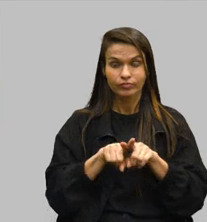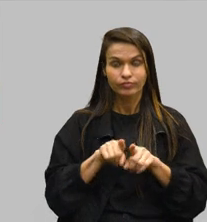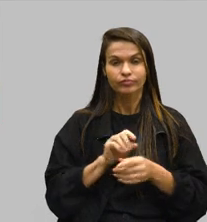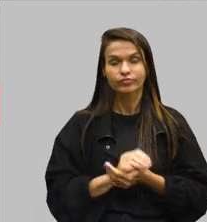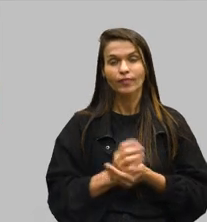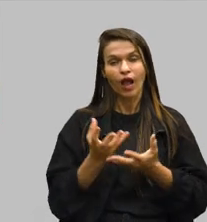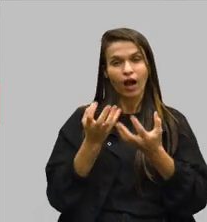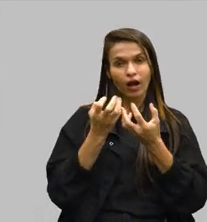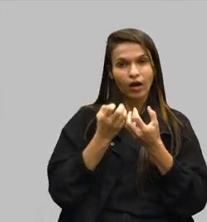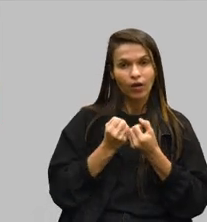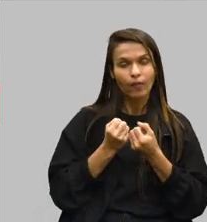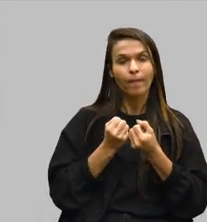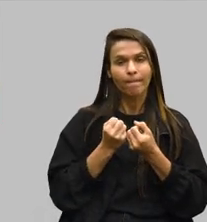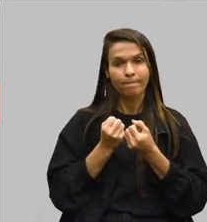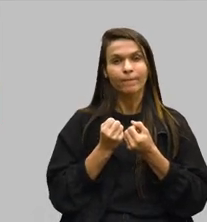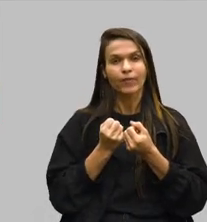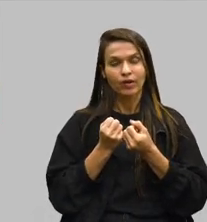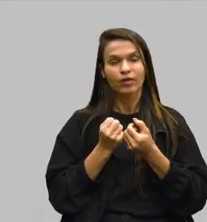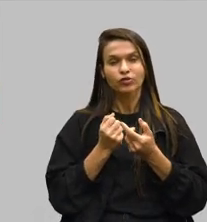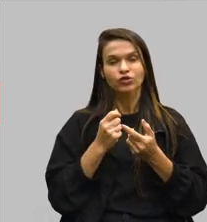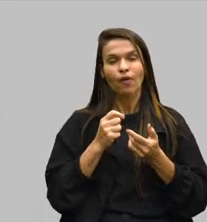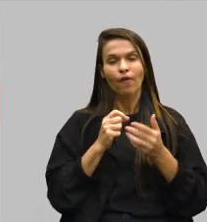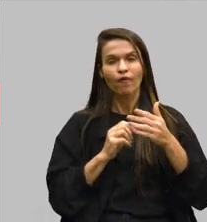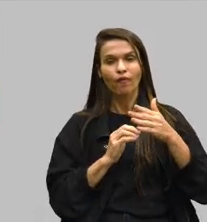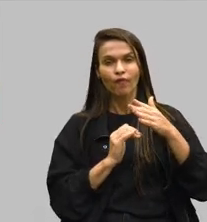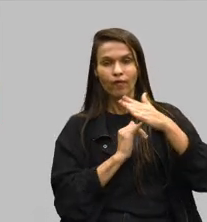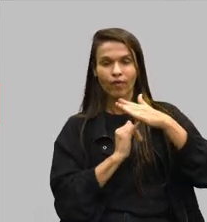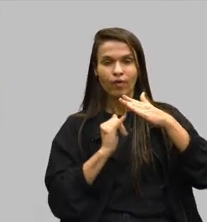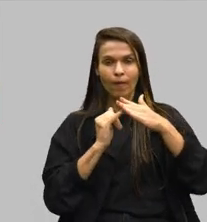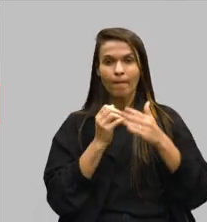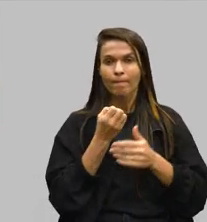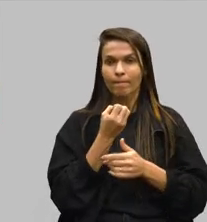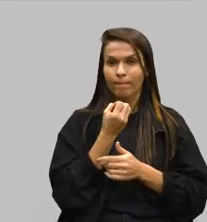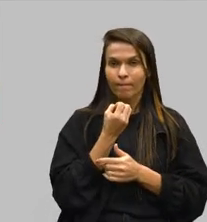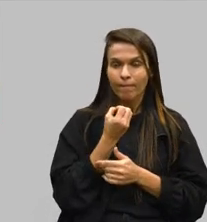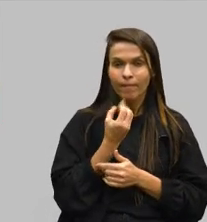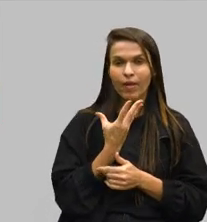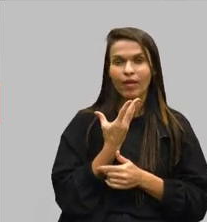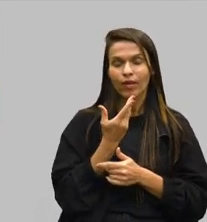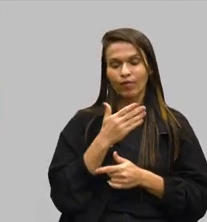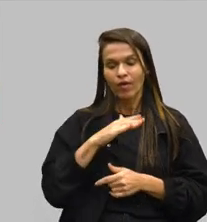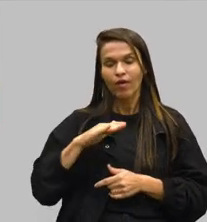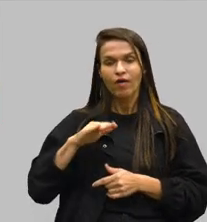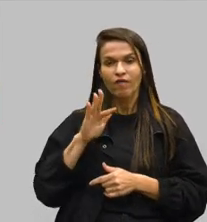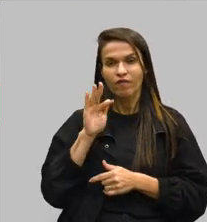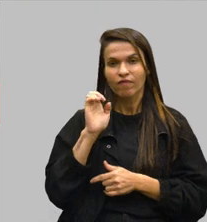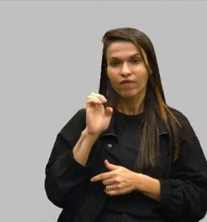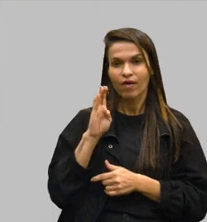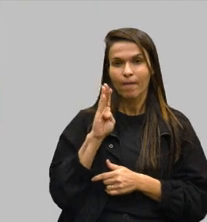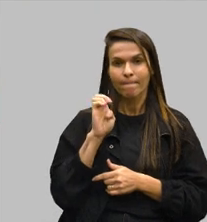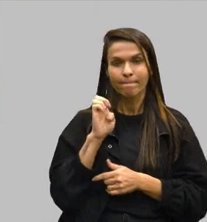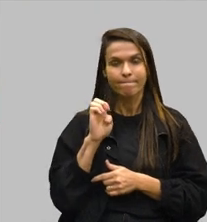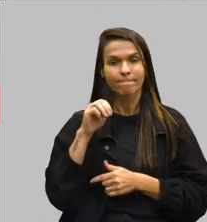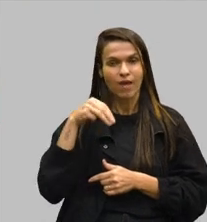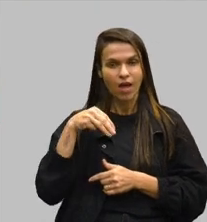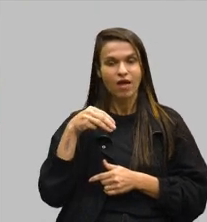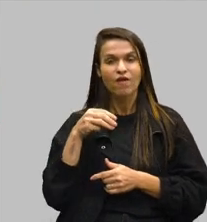Acolhimento para egressos da extinta Fundação Estadual para o Bem-Estar do Menor, FEBEM, 28 parcerias foram